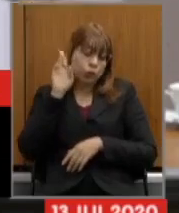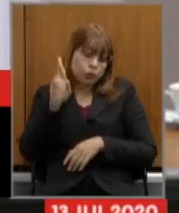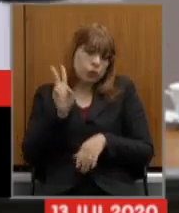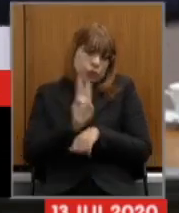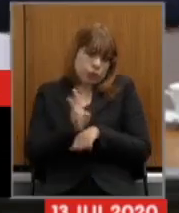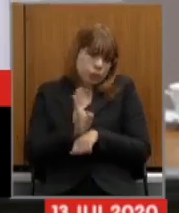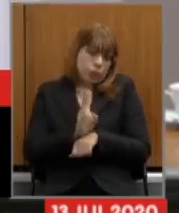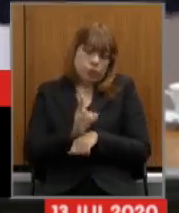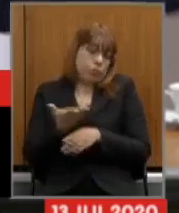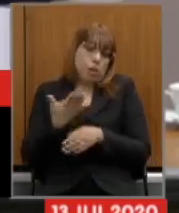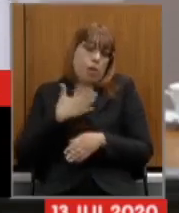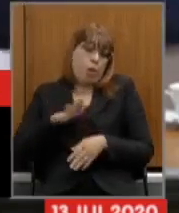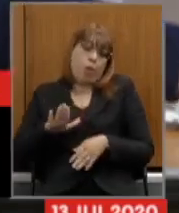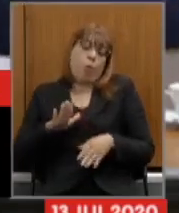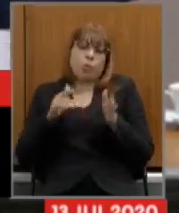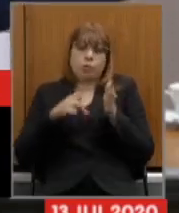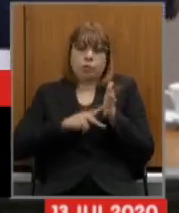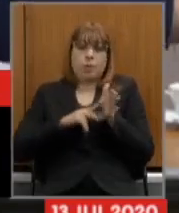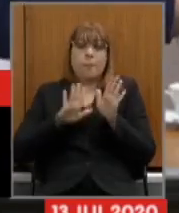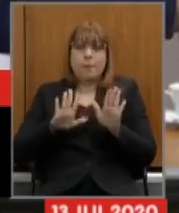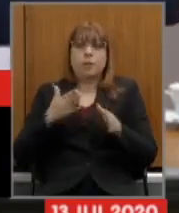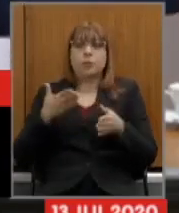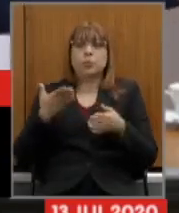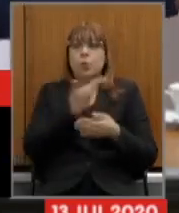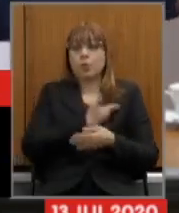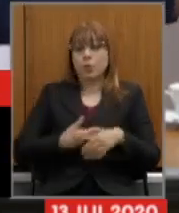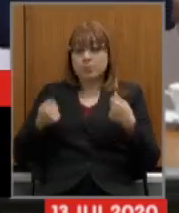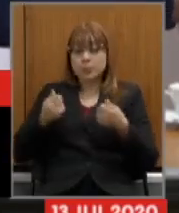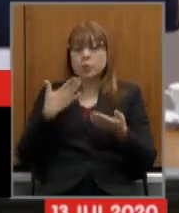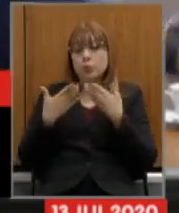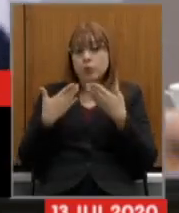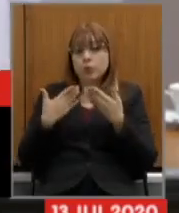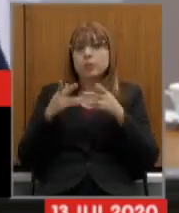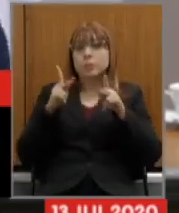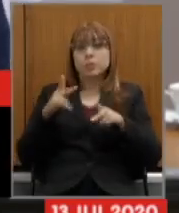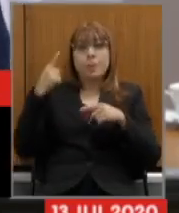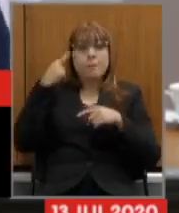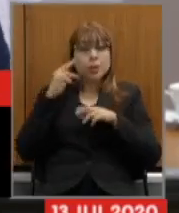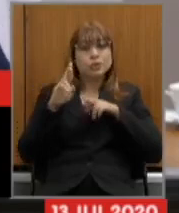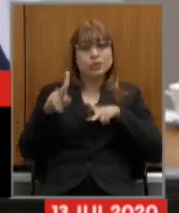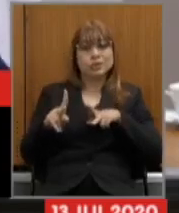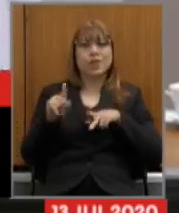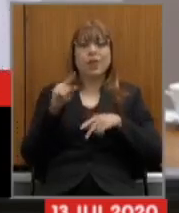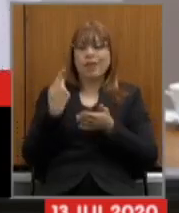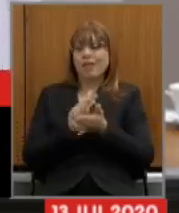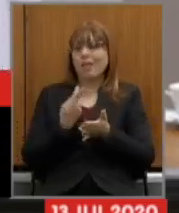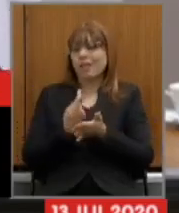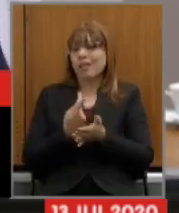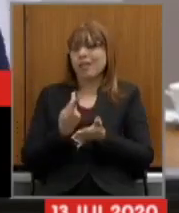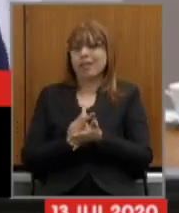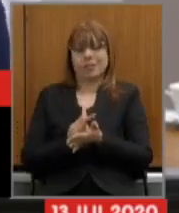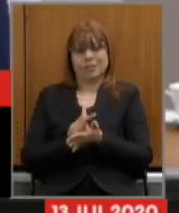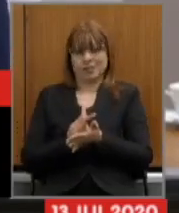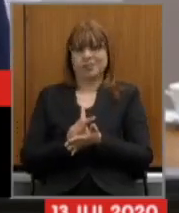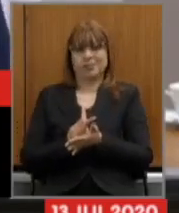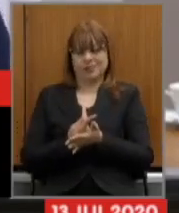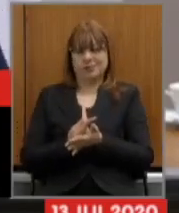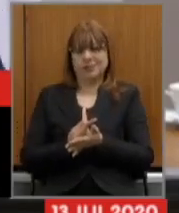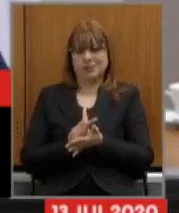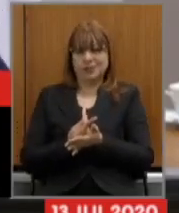precisam conversar com quem pensa diferente eu já falei isso aqui algumas vezes essa é uma falha que ela é de método que ela